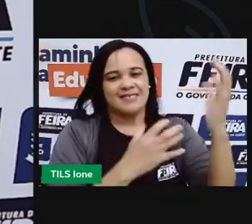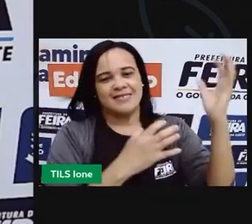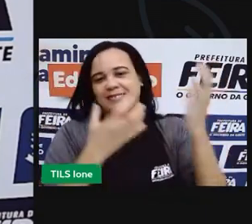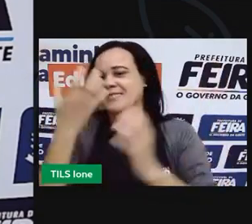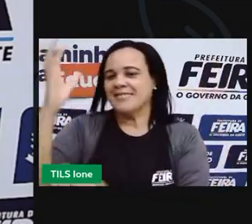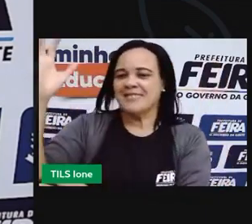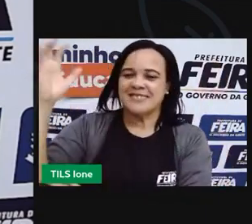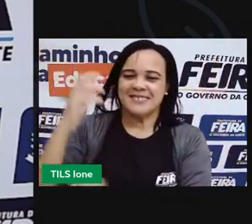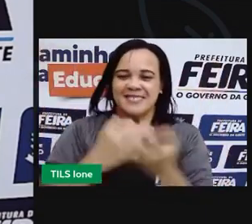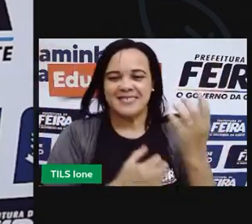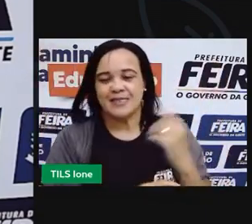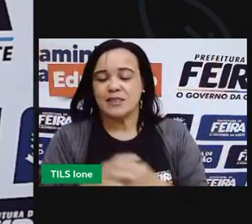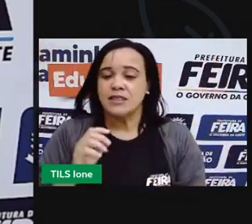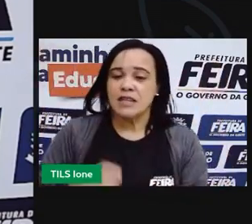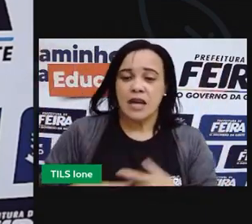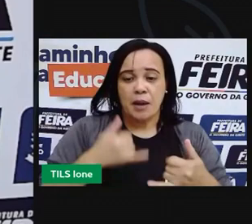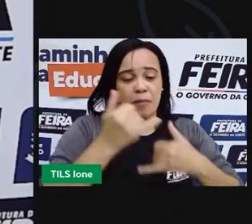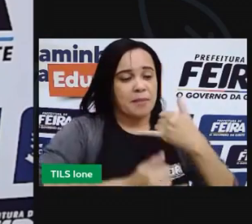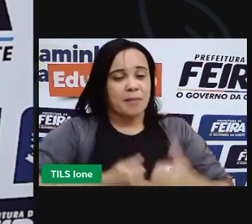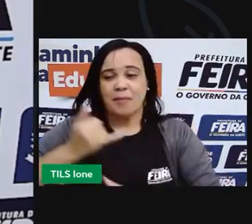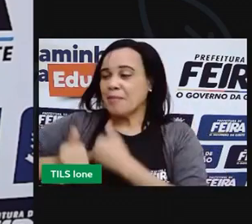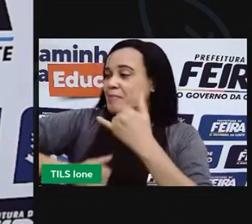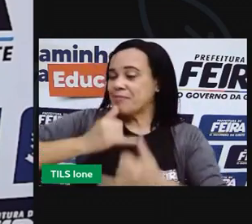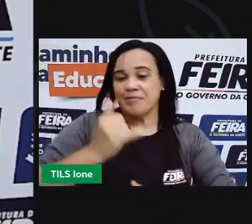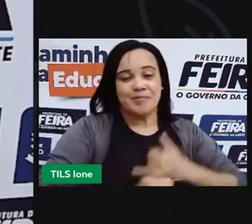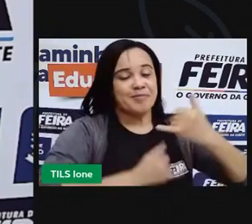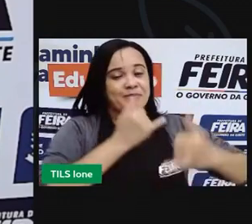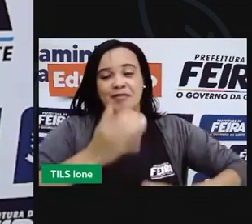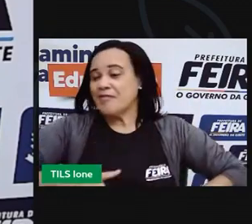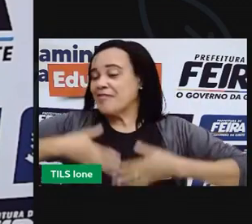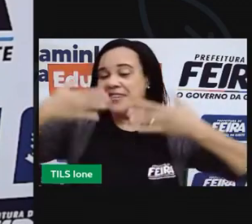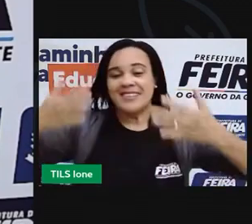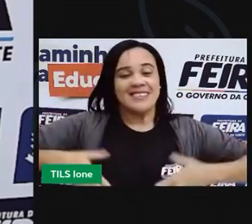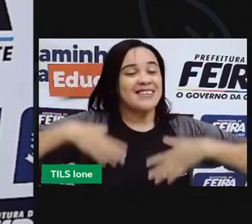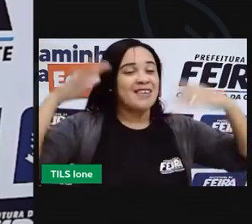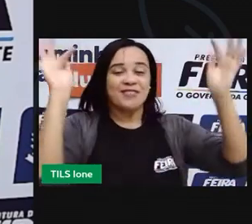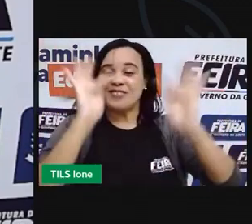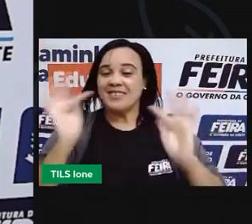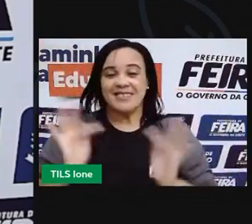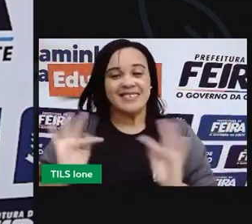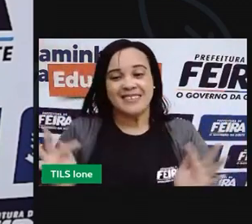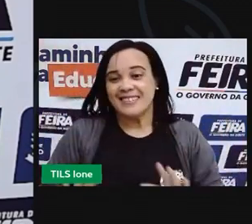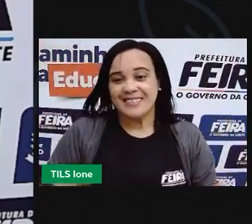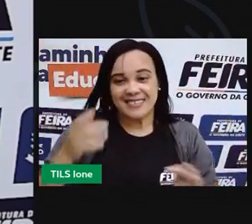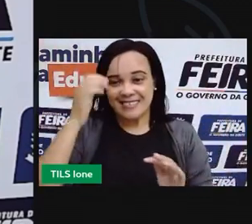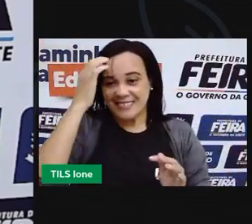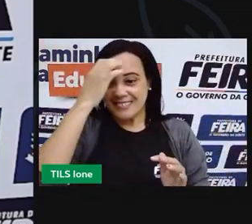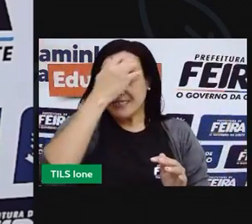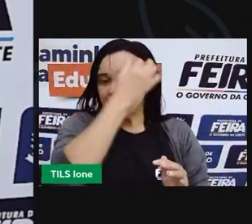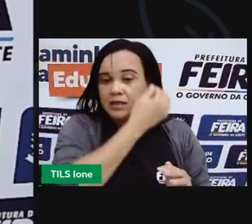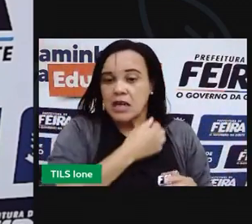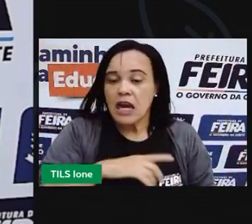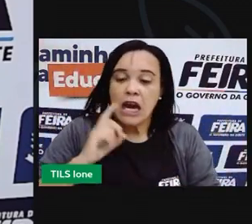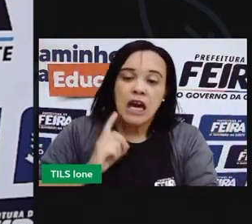Quando eles estavam lá brincando, olha quem chegou,